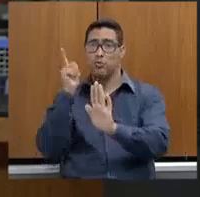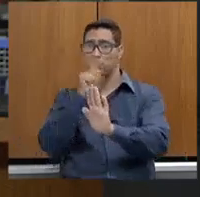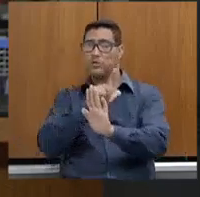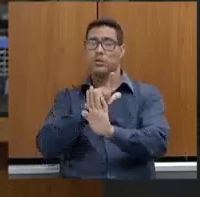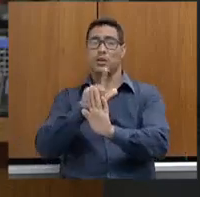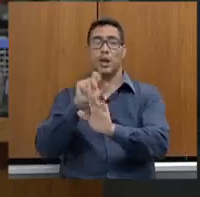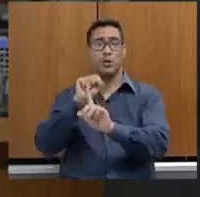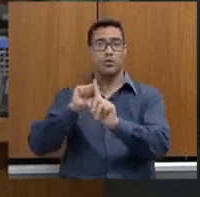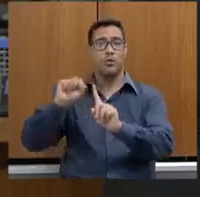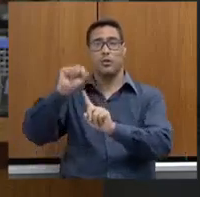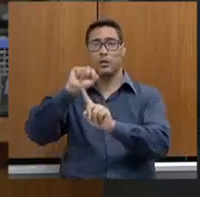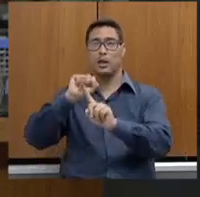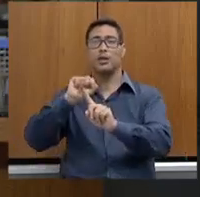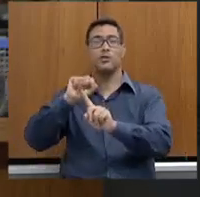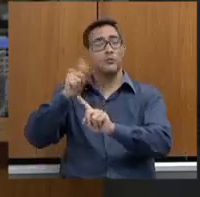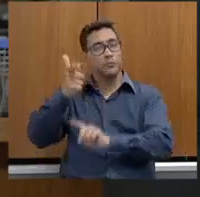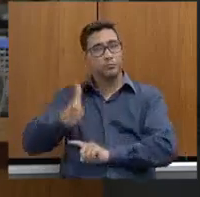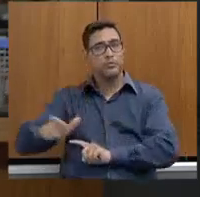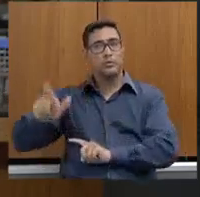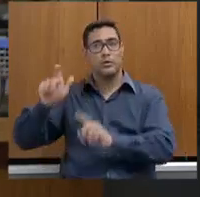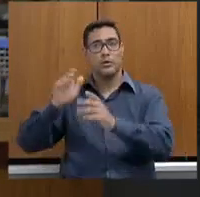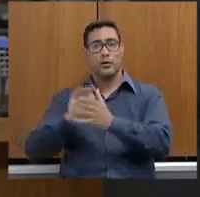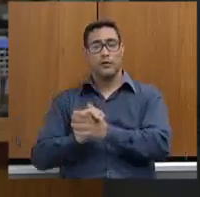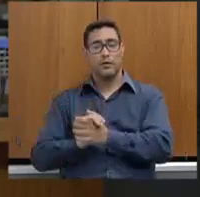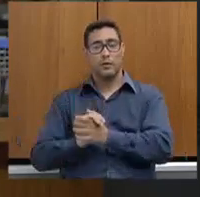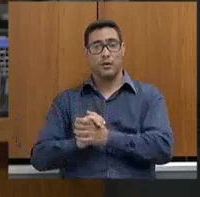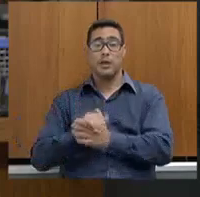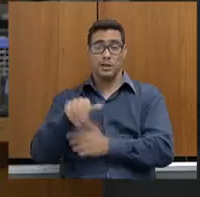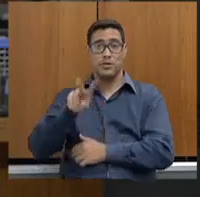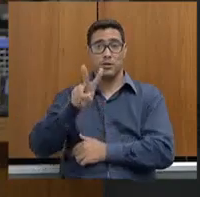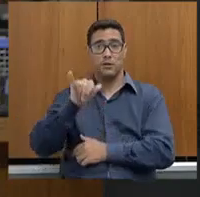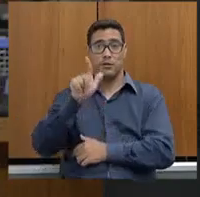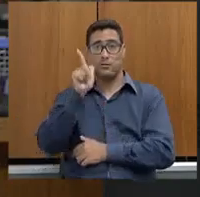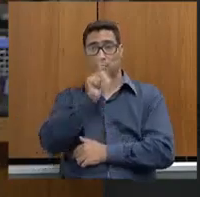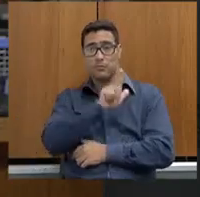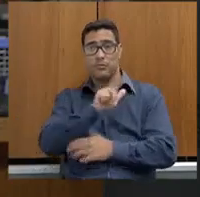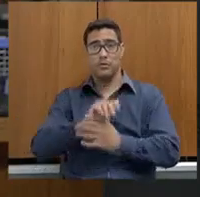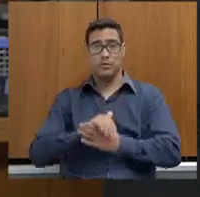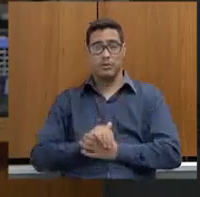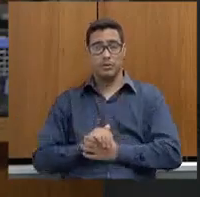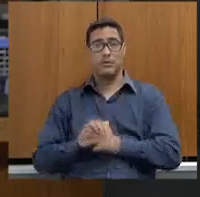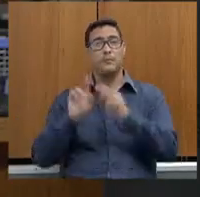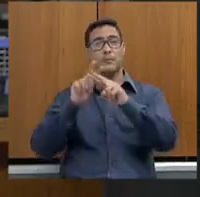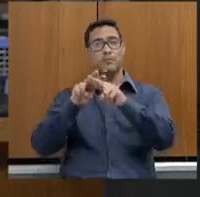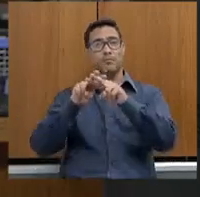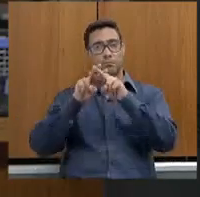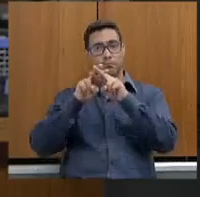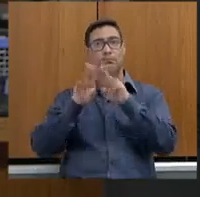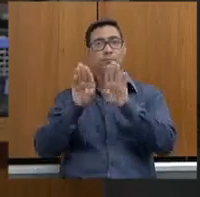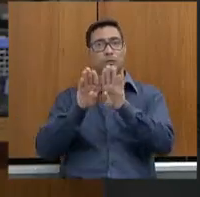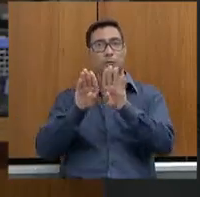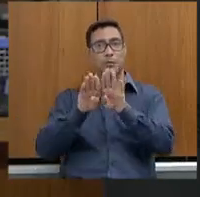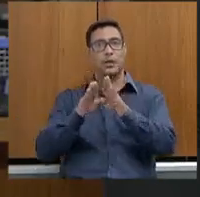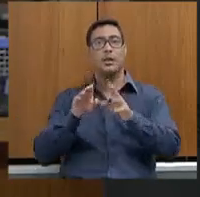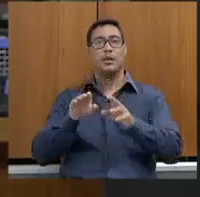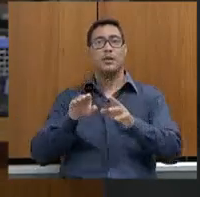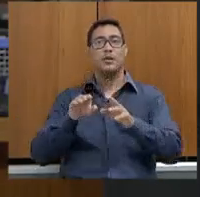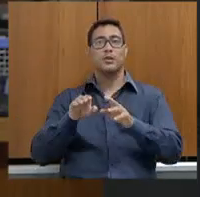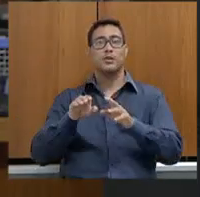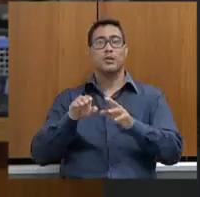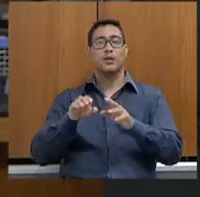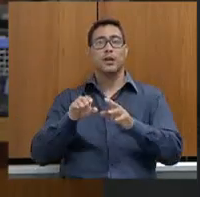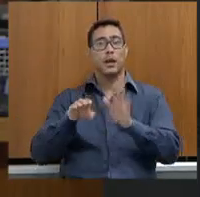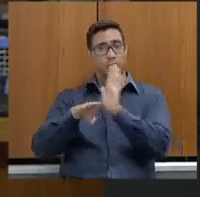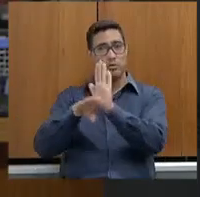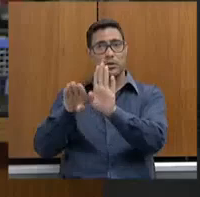está fazendo a diferença. e, com isso, gente vai conseguir. Então, vamos conseguir também dignidade para as presas,